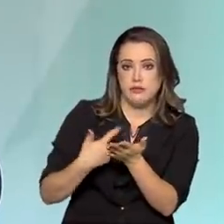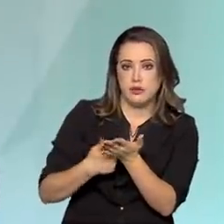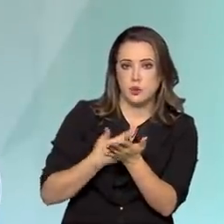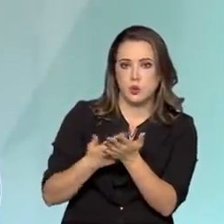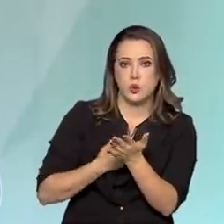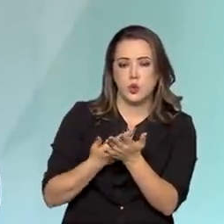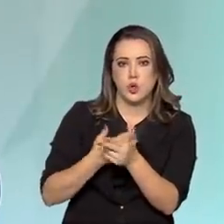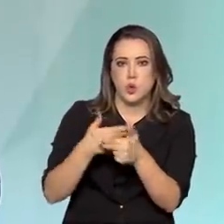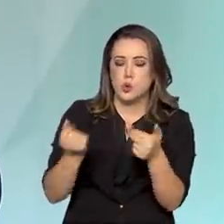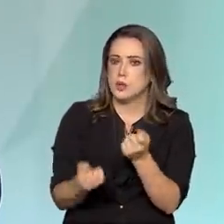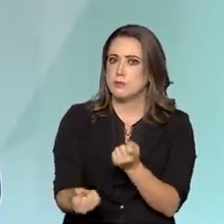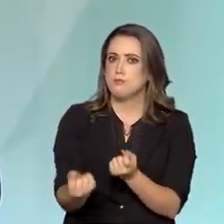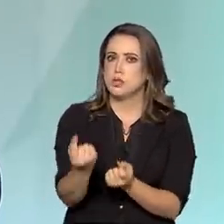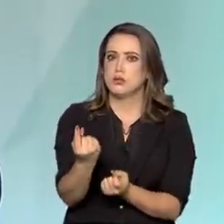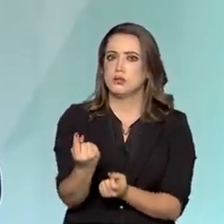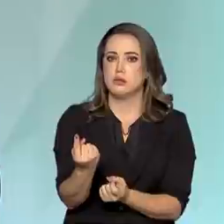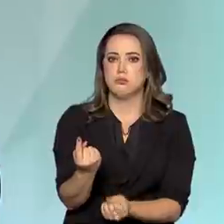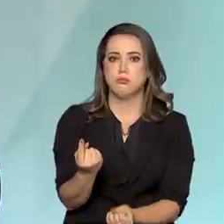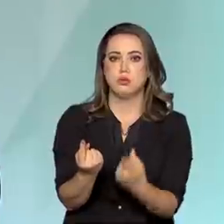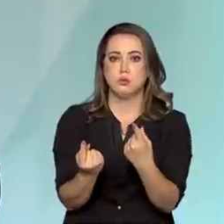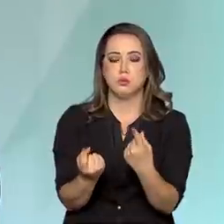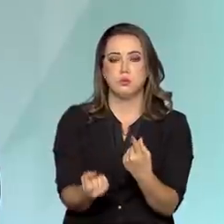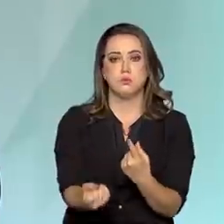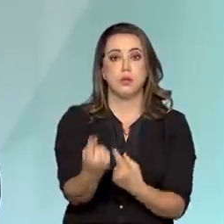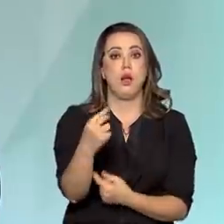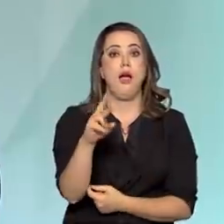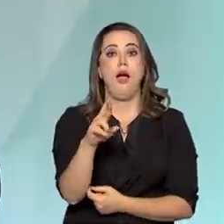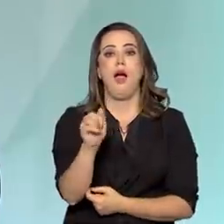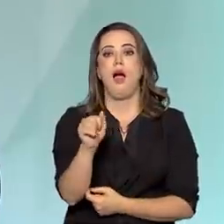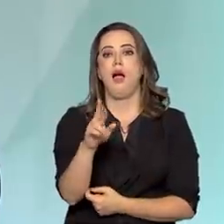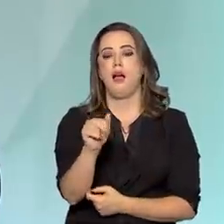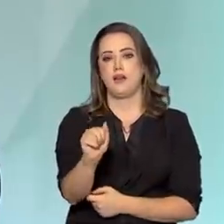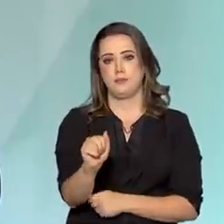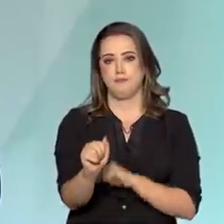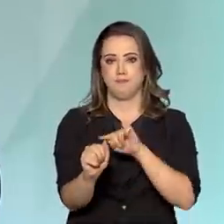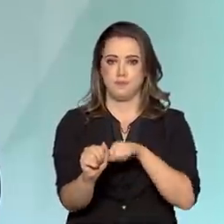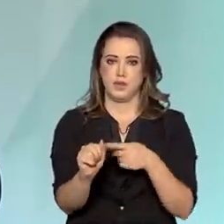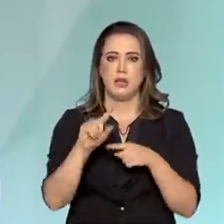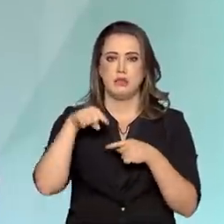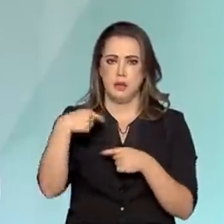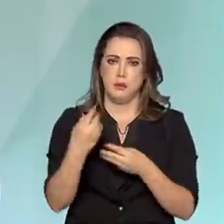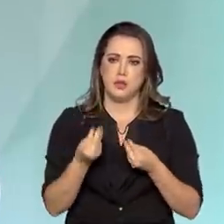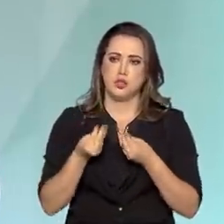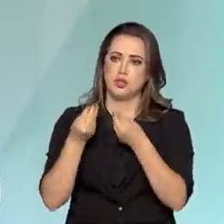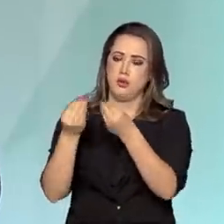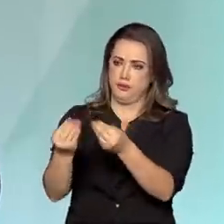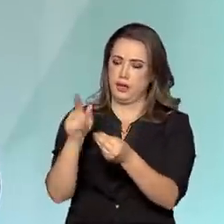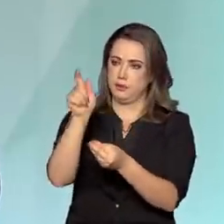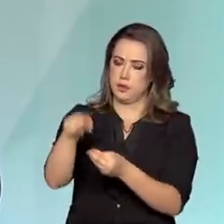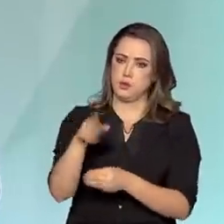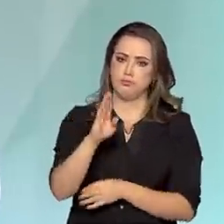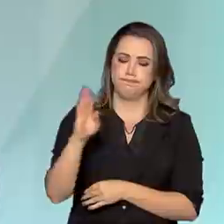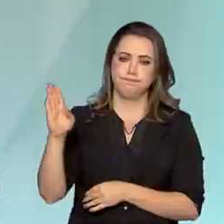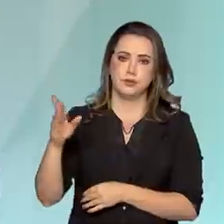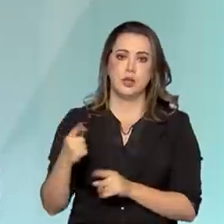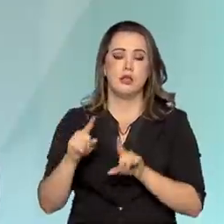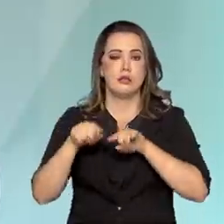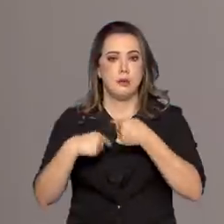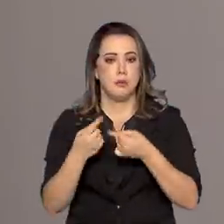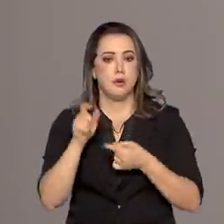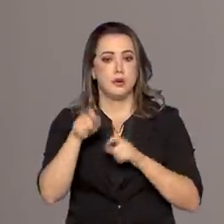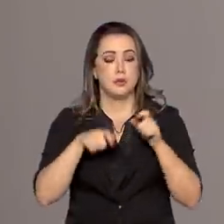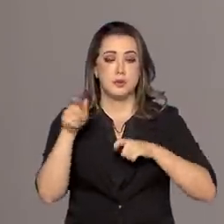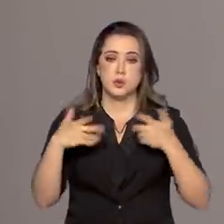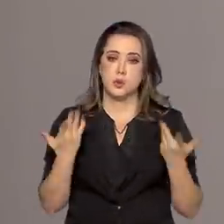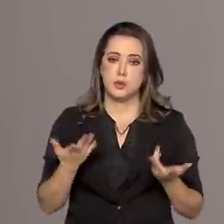começa assim. Posteriormente, vão sendo doadas coleções. Coleções de particulares, coleções de intelectuais.